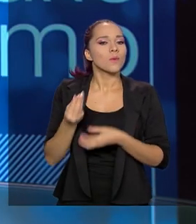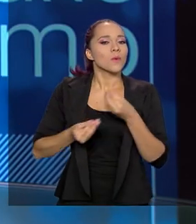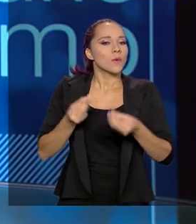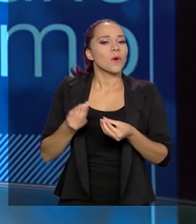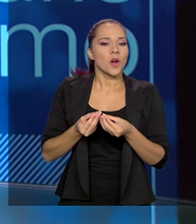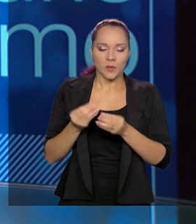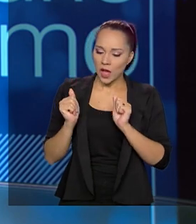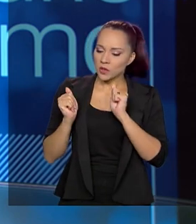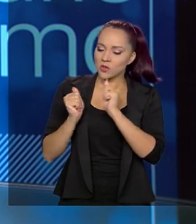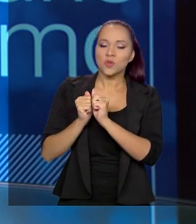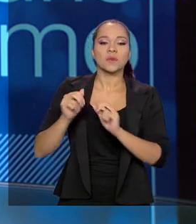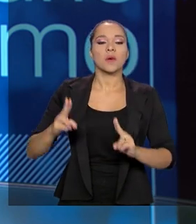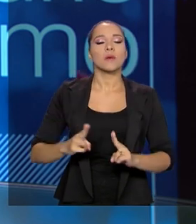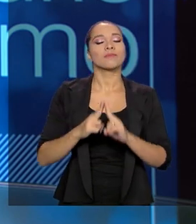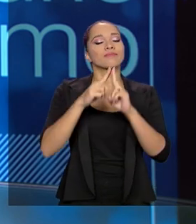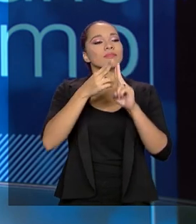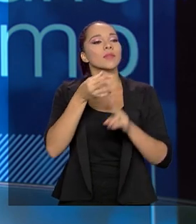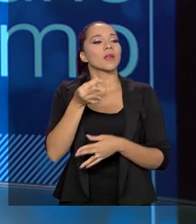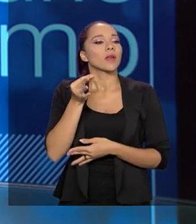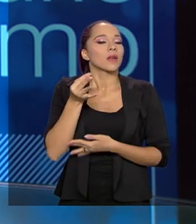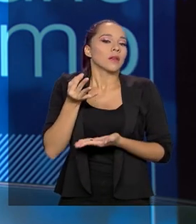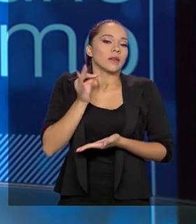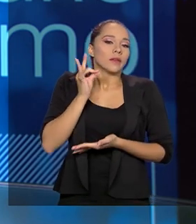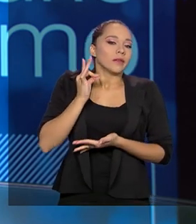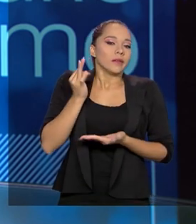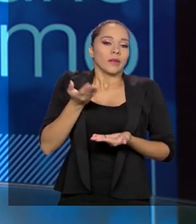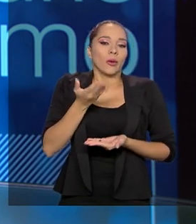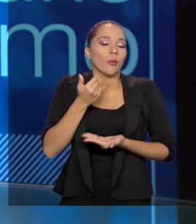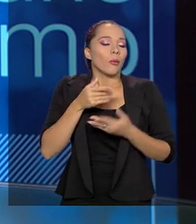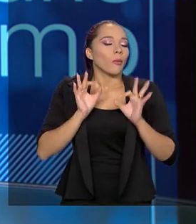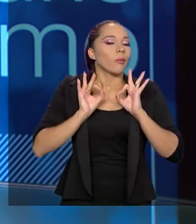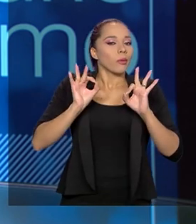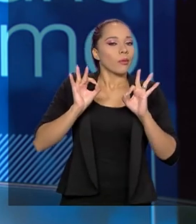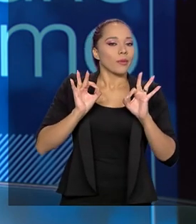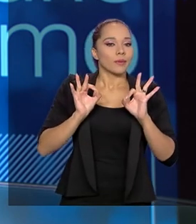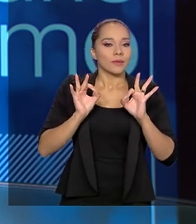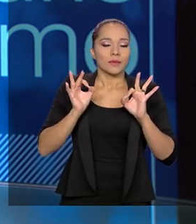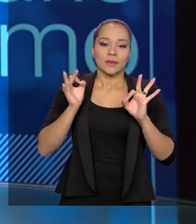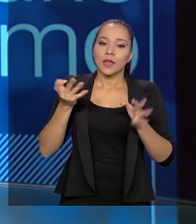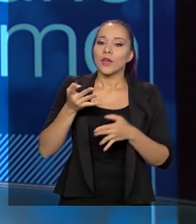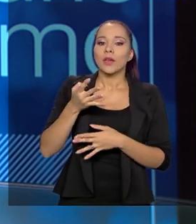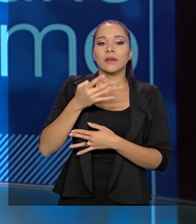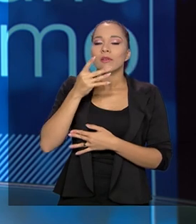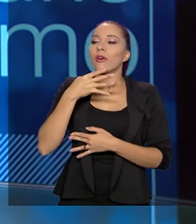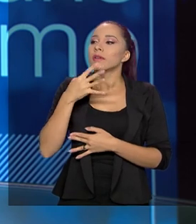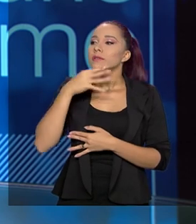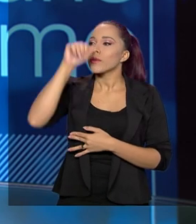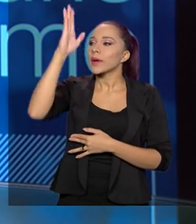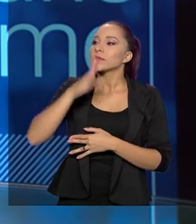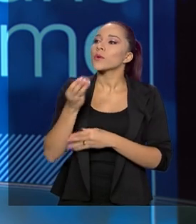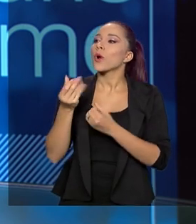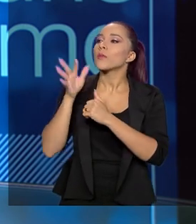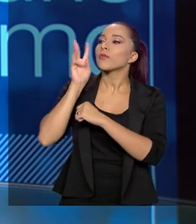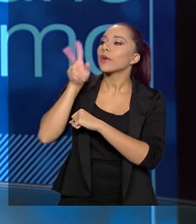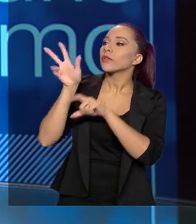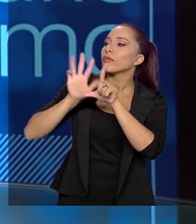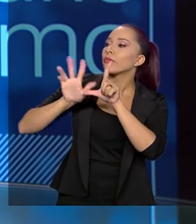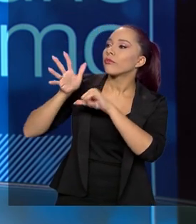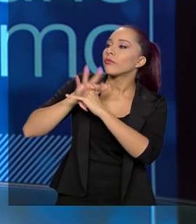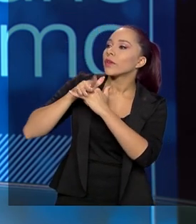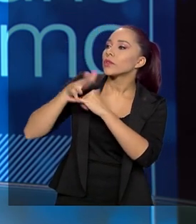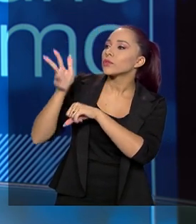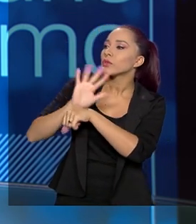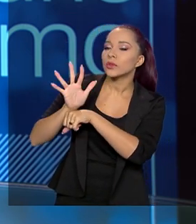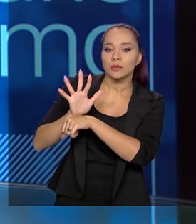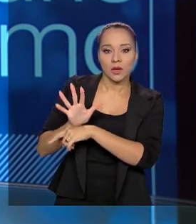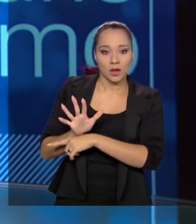ao pé da Torre Eiffel, tomando champanhe e caviar, e conhecendo o Brasil pelo YouTube. Nós não, nós vamos ao Brasil. Eu só semana passada